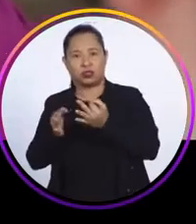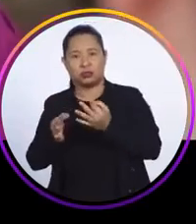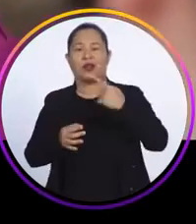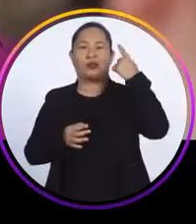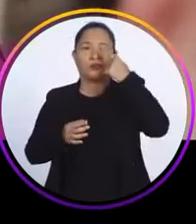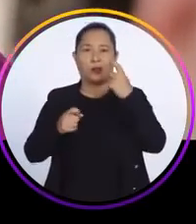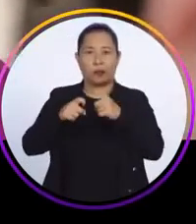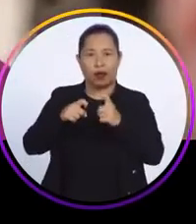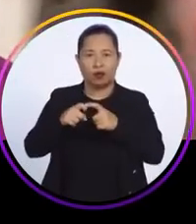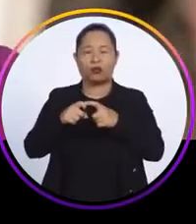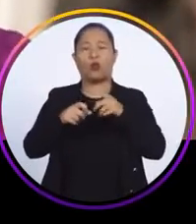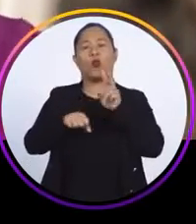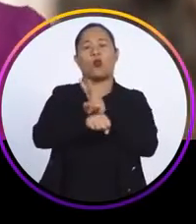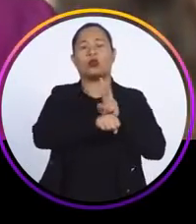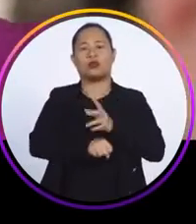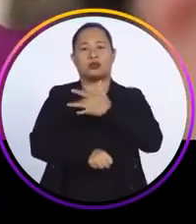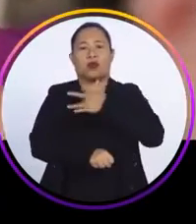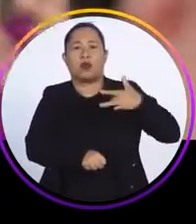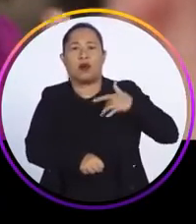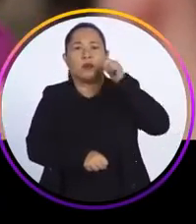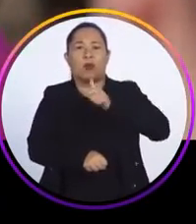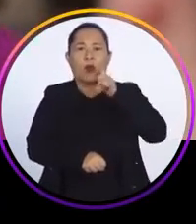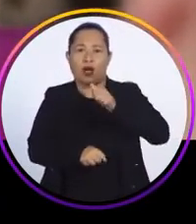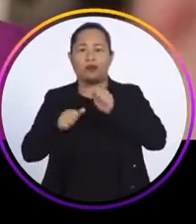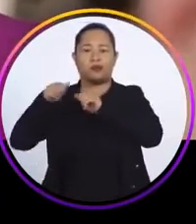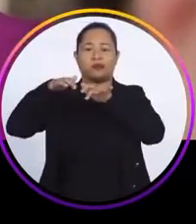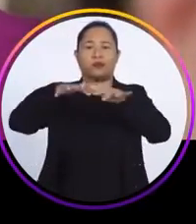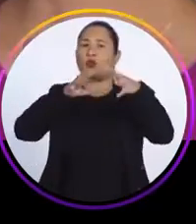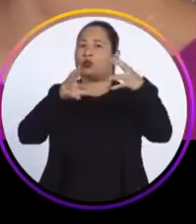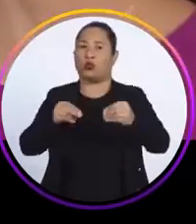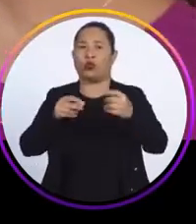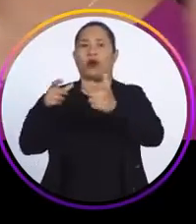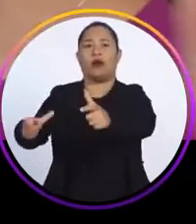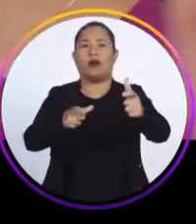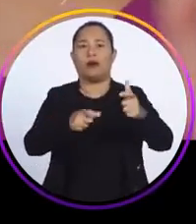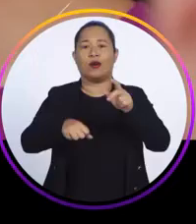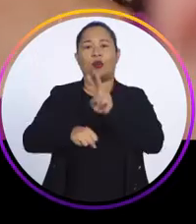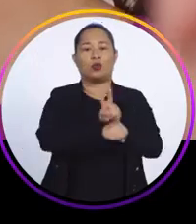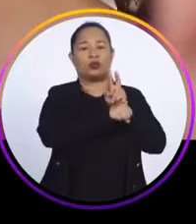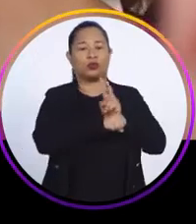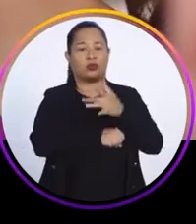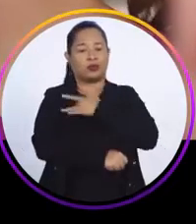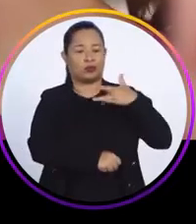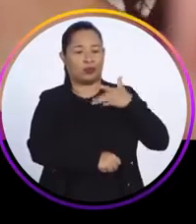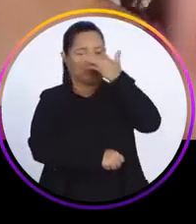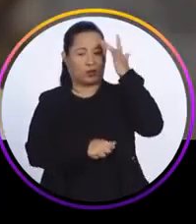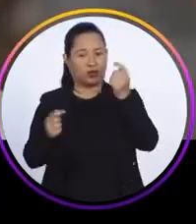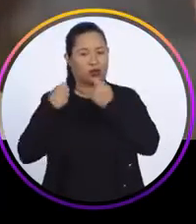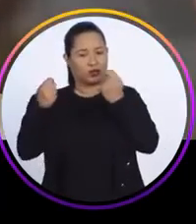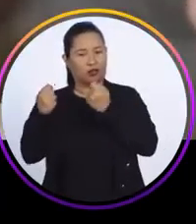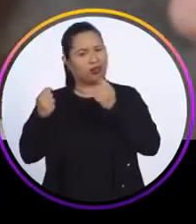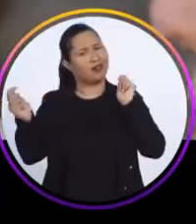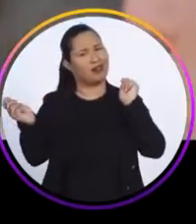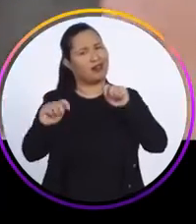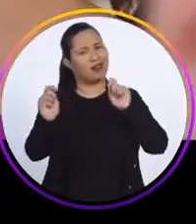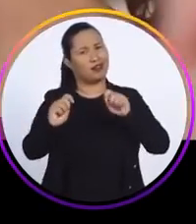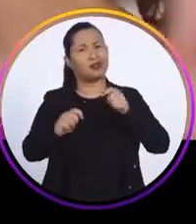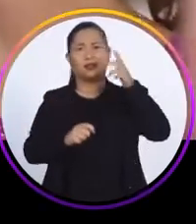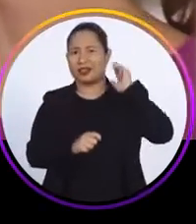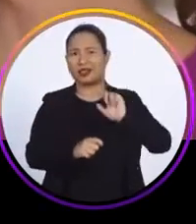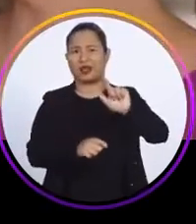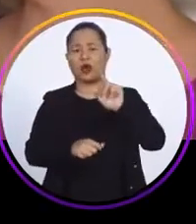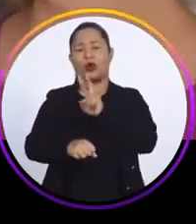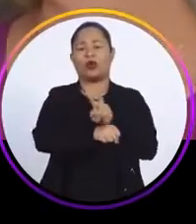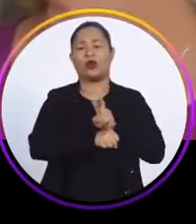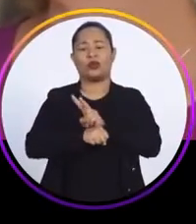oftalmologista, cuidado de saúde da mulher, pra poder chegar em todos os lugares. Você cuidou da saúde das pessoas em Caruaru, você tem a capacidade,